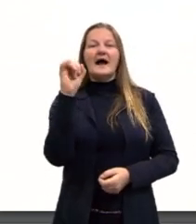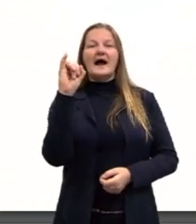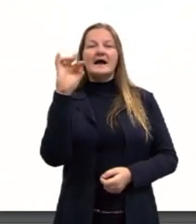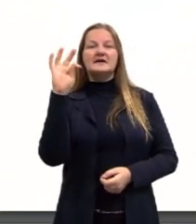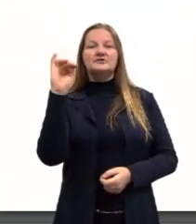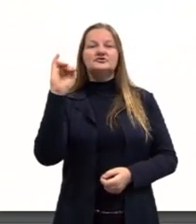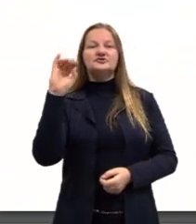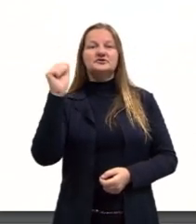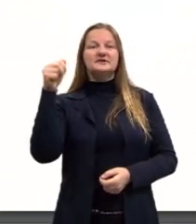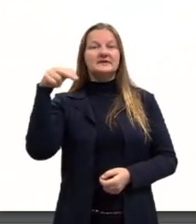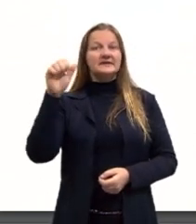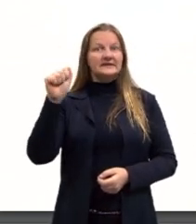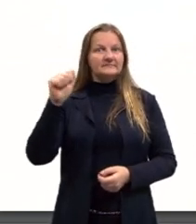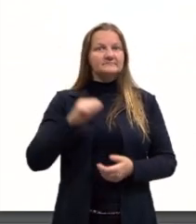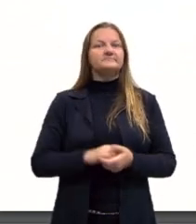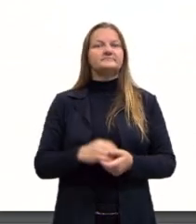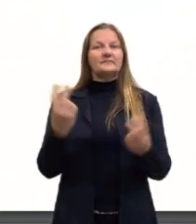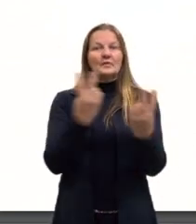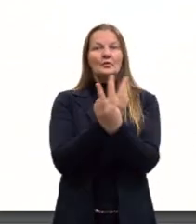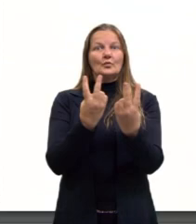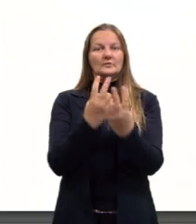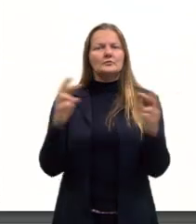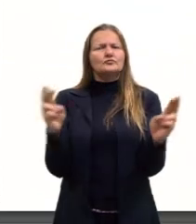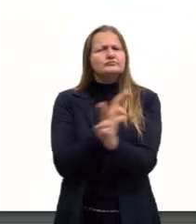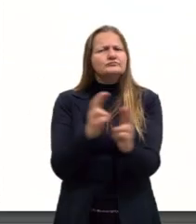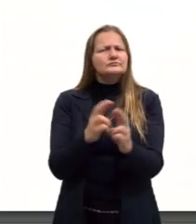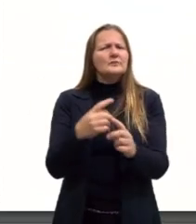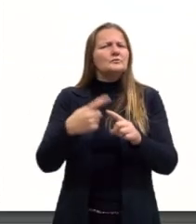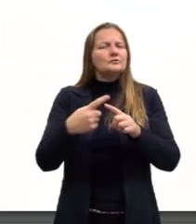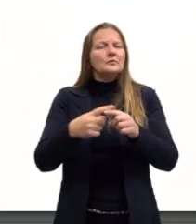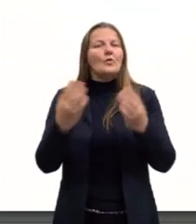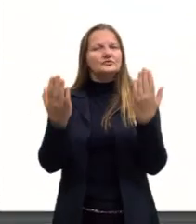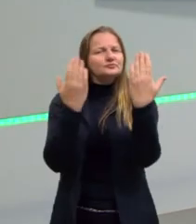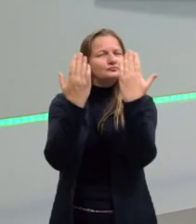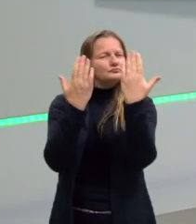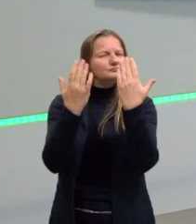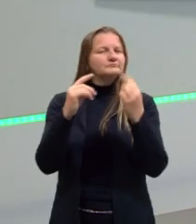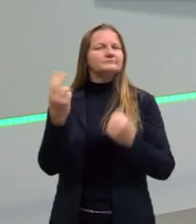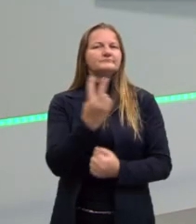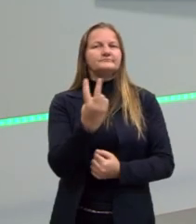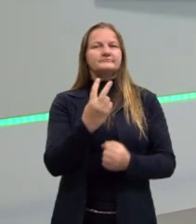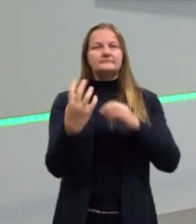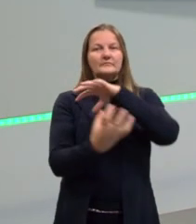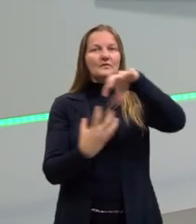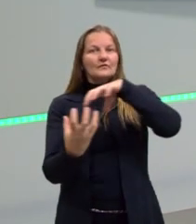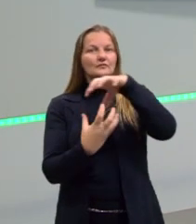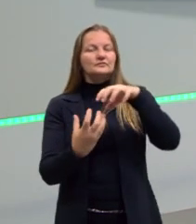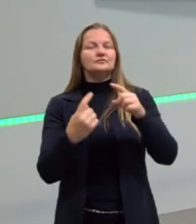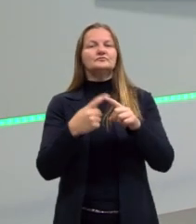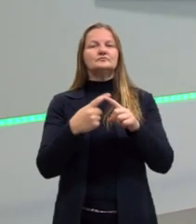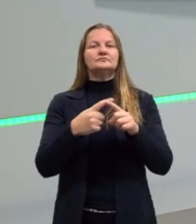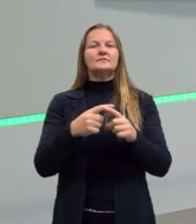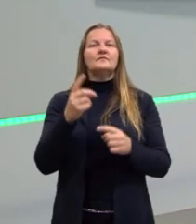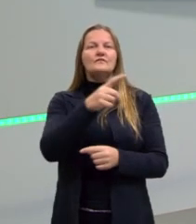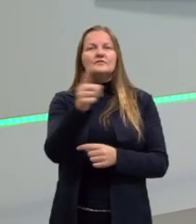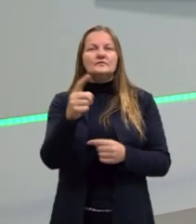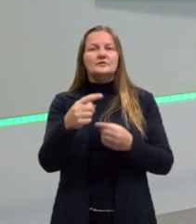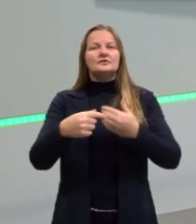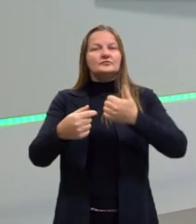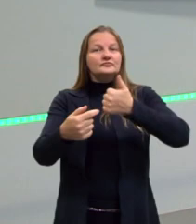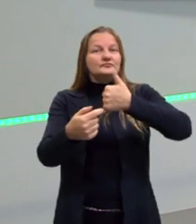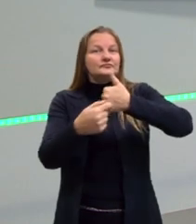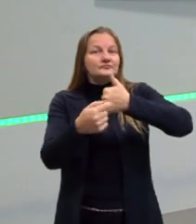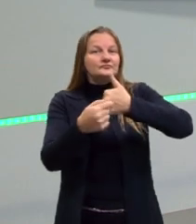fala muito, a Haitiana a gente pouco escuta falar. Vamos comparar as duas hoje. Vou pedir para vocês seguirem lá nas redes